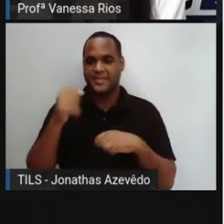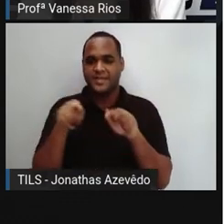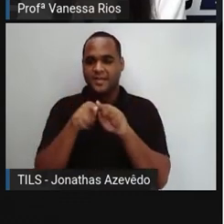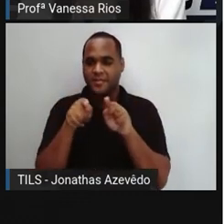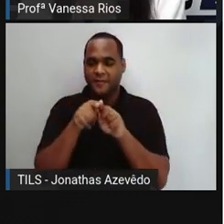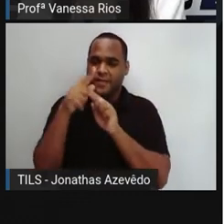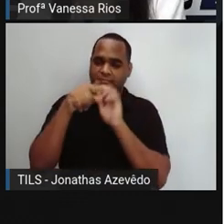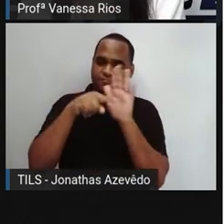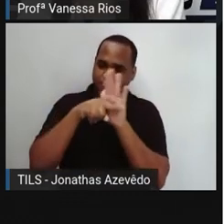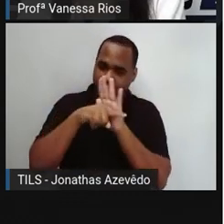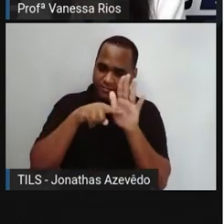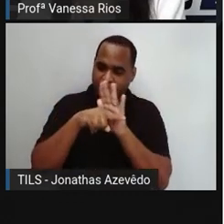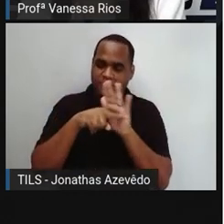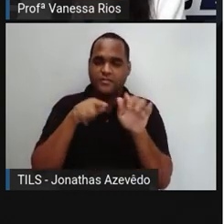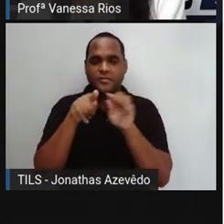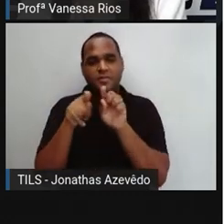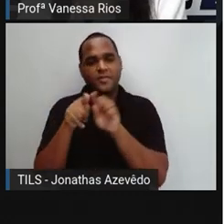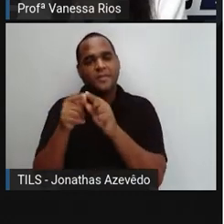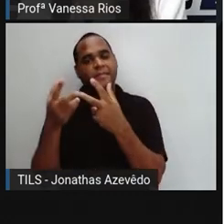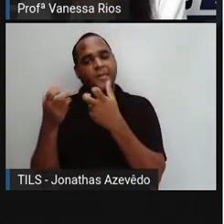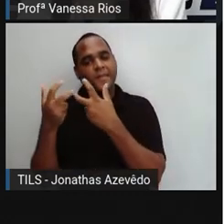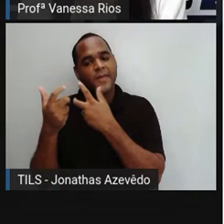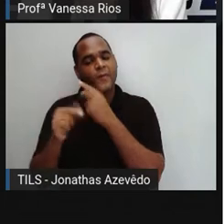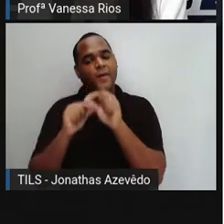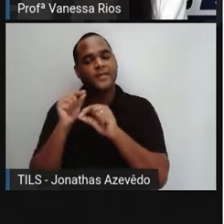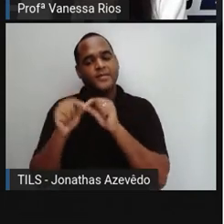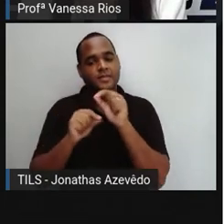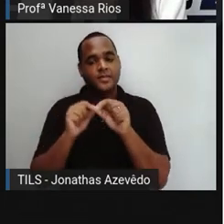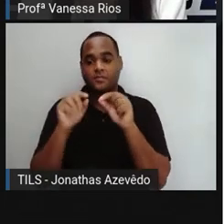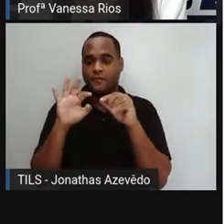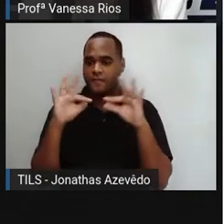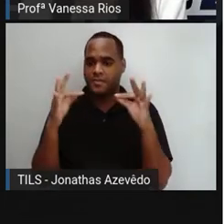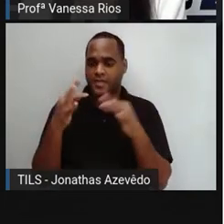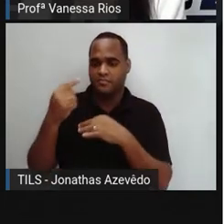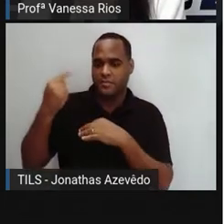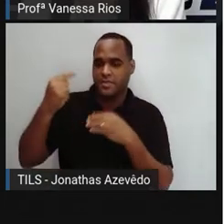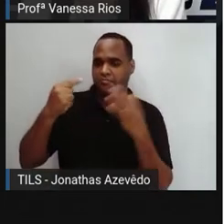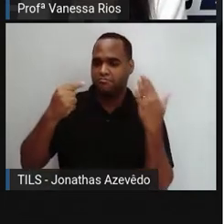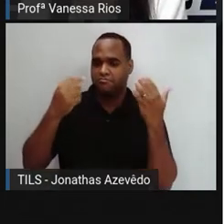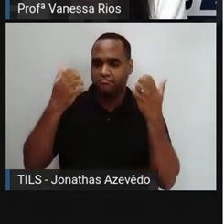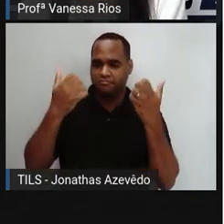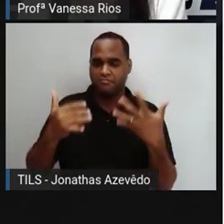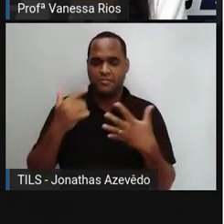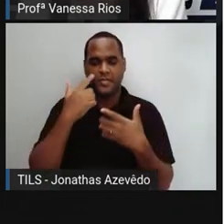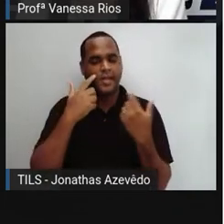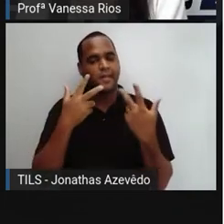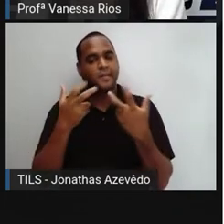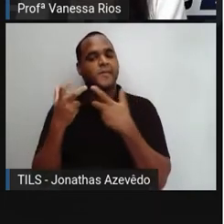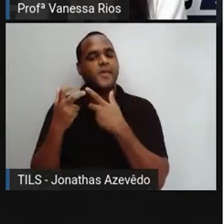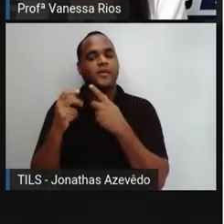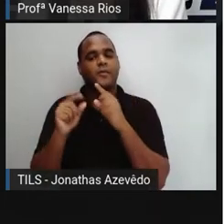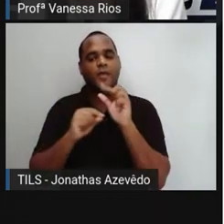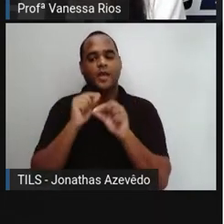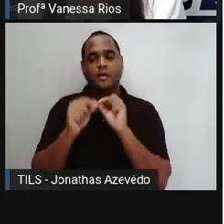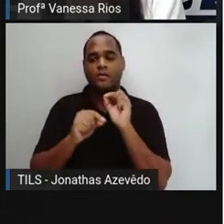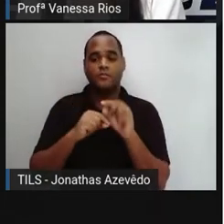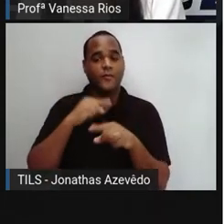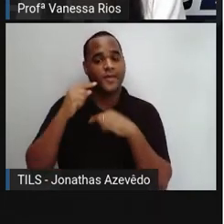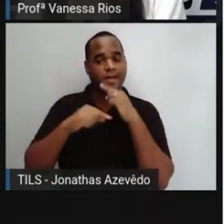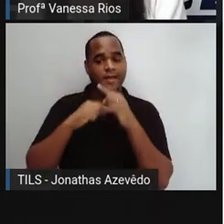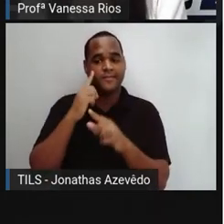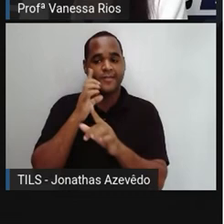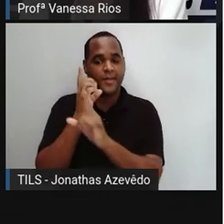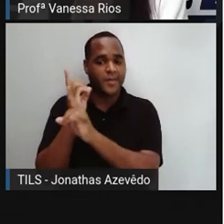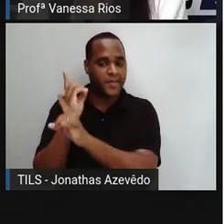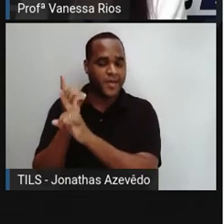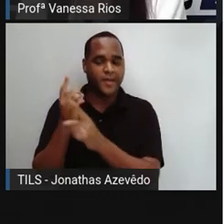análise, né? Nessa observação. A primeira família, ela aparece aí. A gente nem consegue observar direito